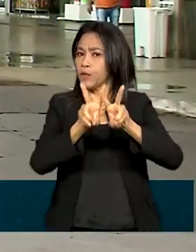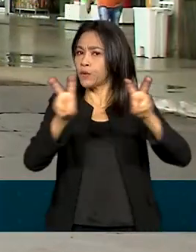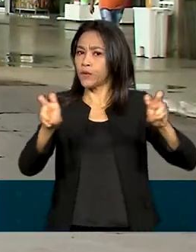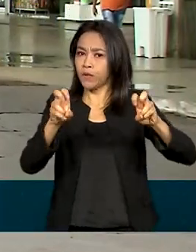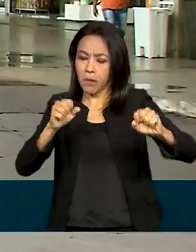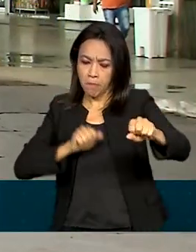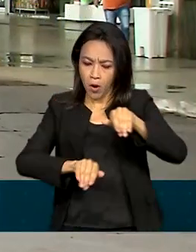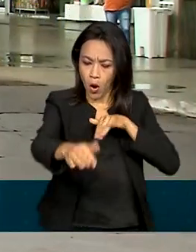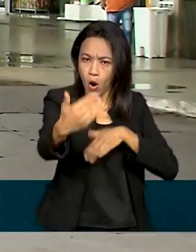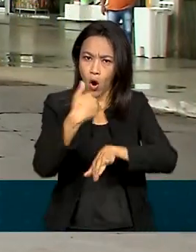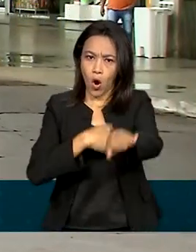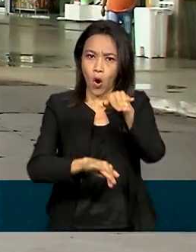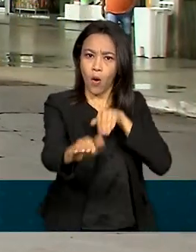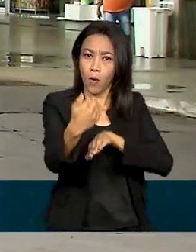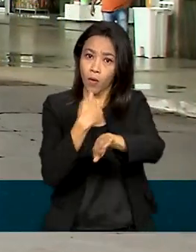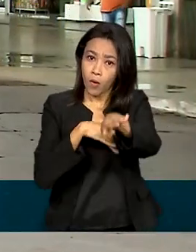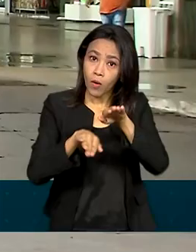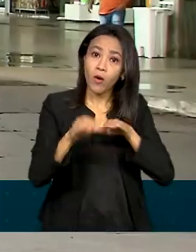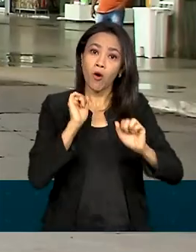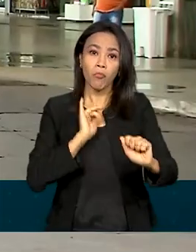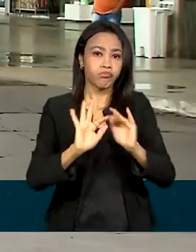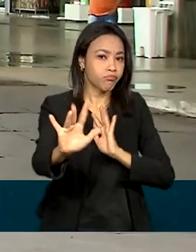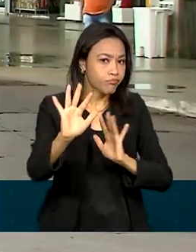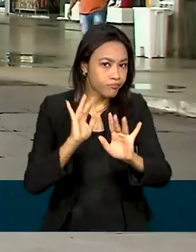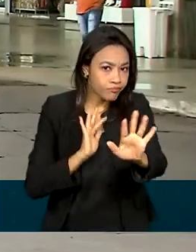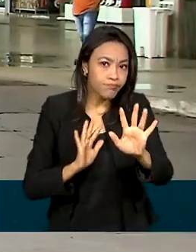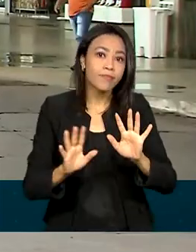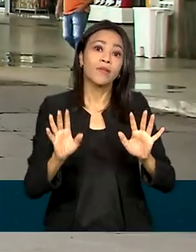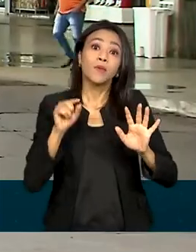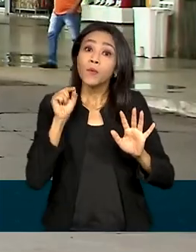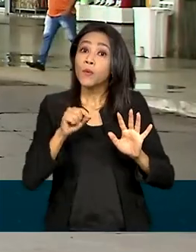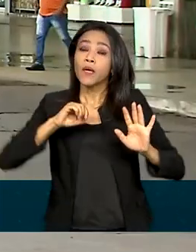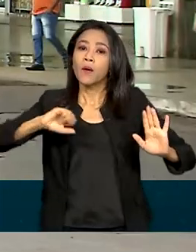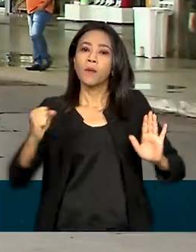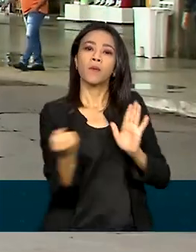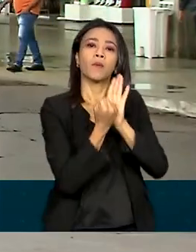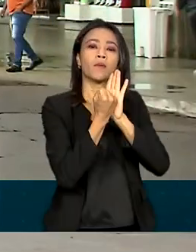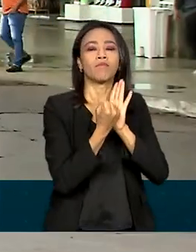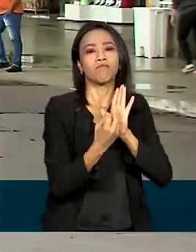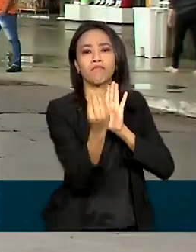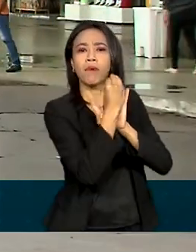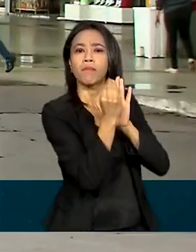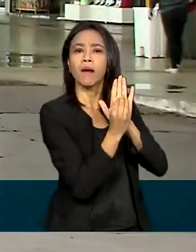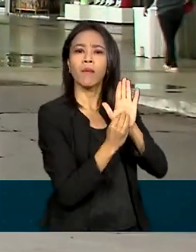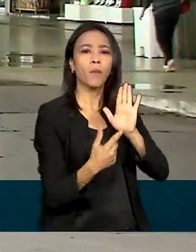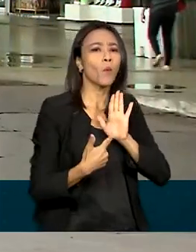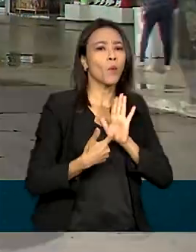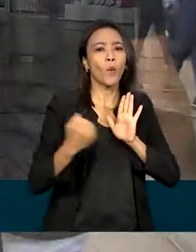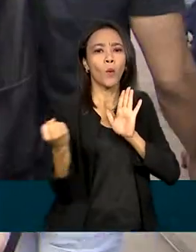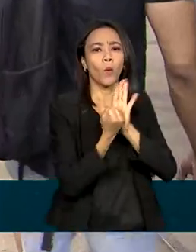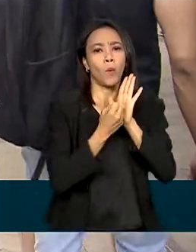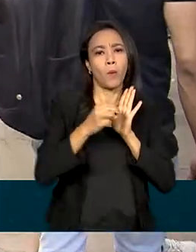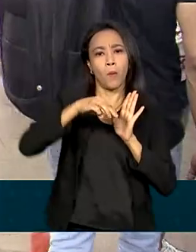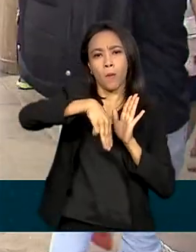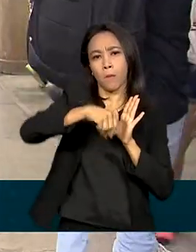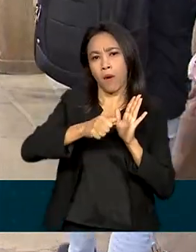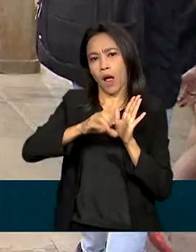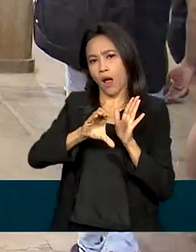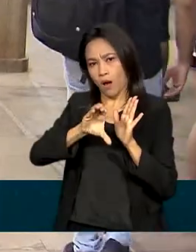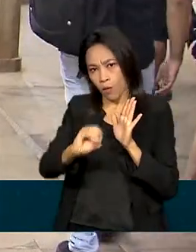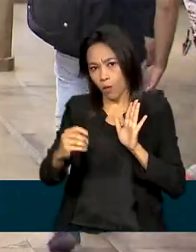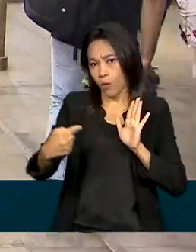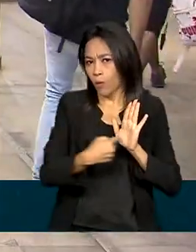urbana com a construção de um marco legal do transporte público coletivo. Nesse marco legal, Renata, ele vai